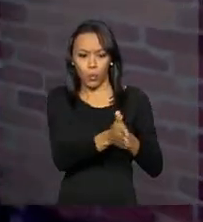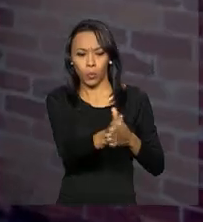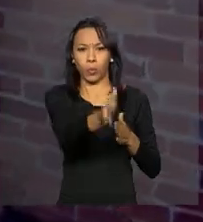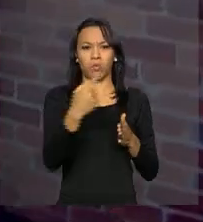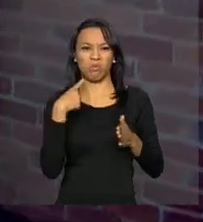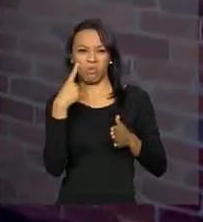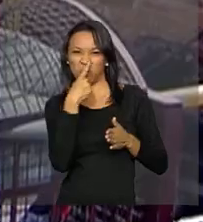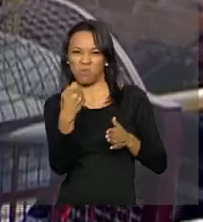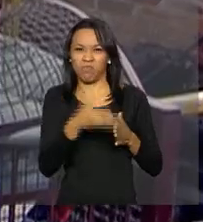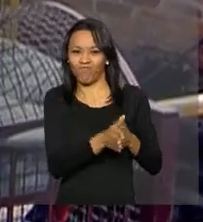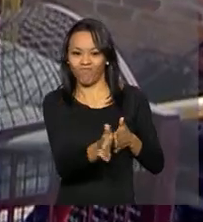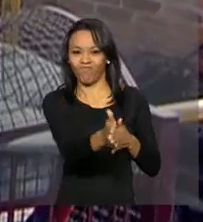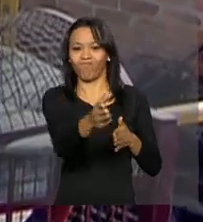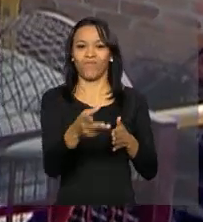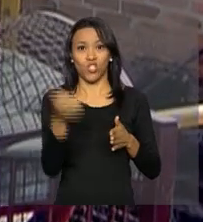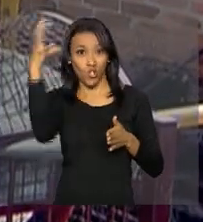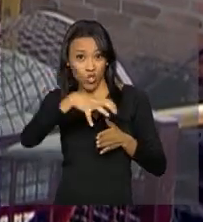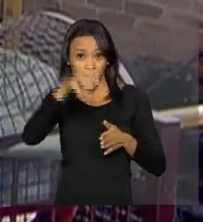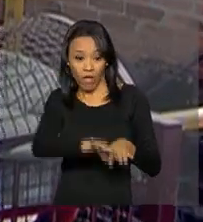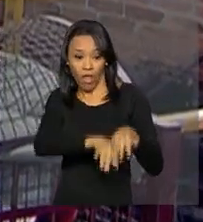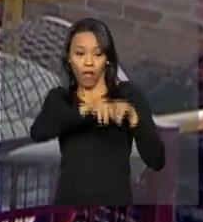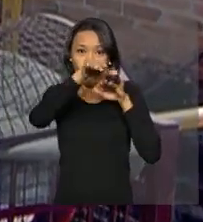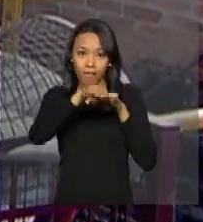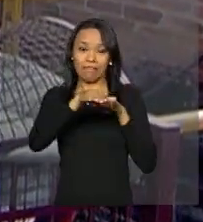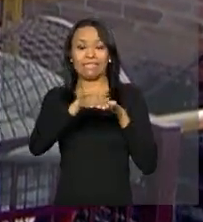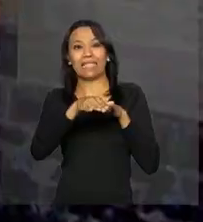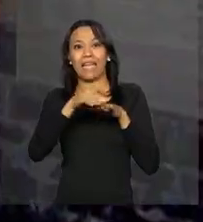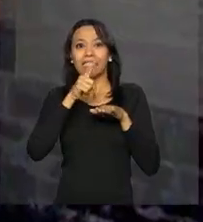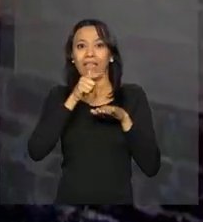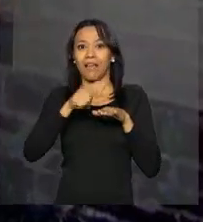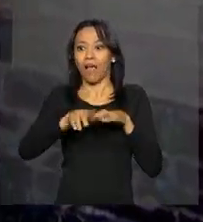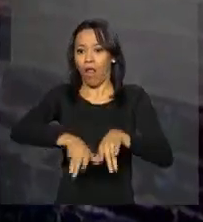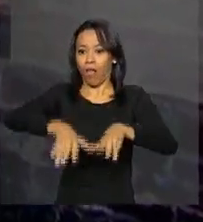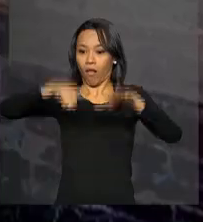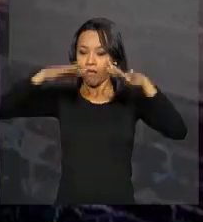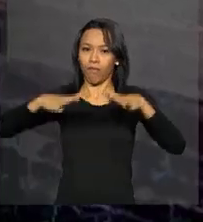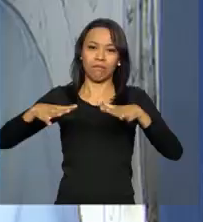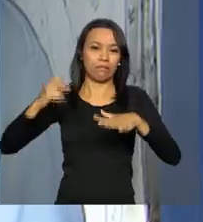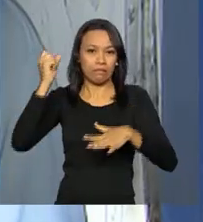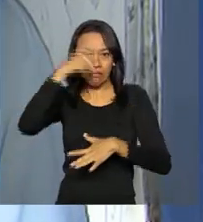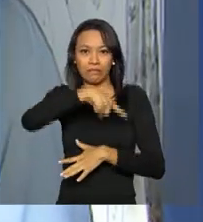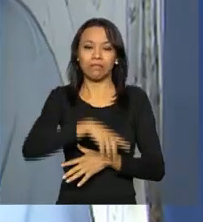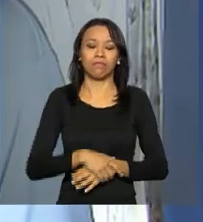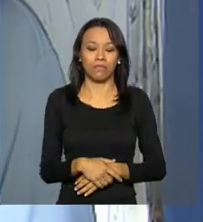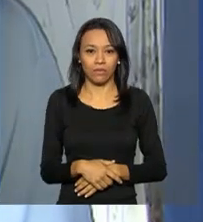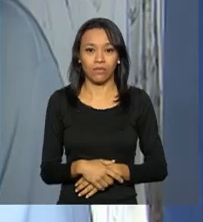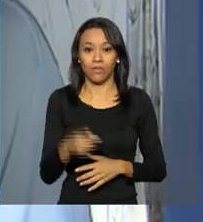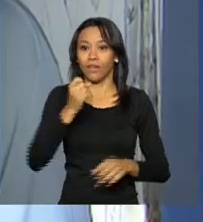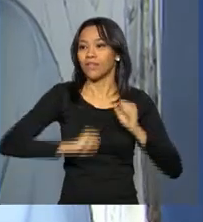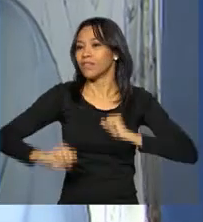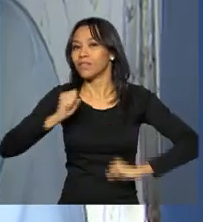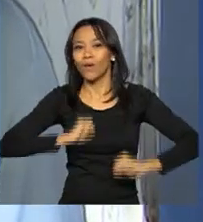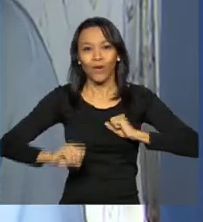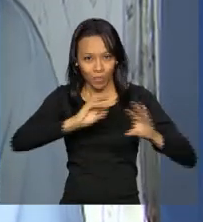dá bastante umidade e quando chove bastante, alaga as casas lá para trás. Tem bastante rato, mau cheiro também. Vocês estão ansiosos aí